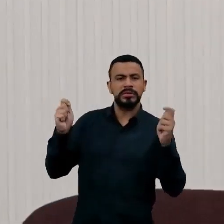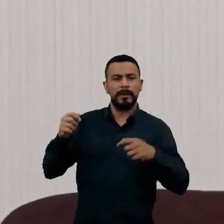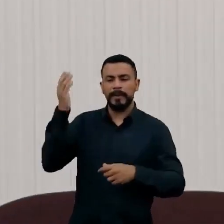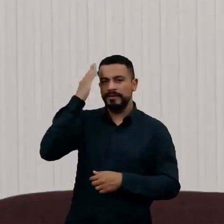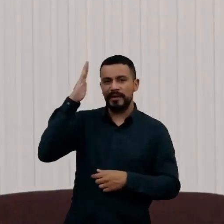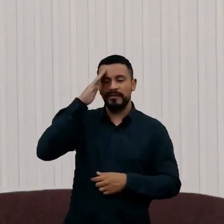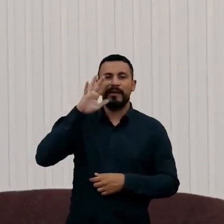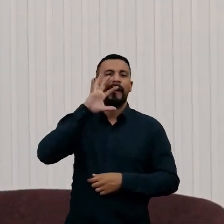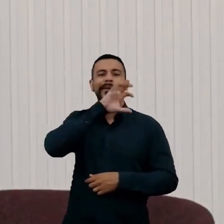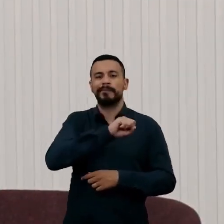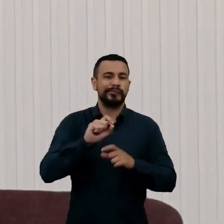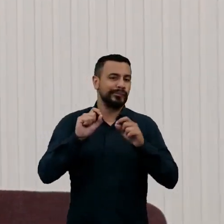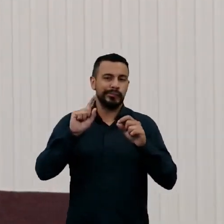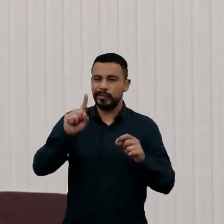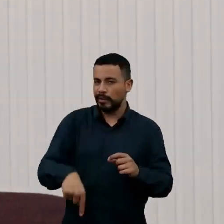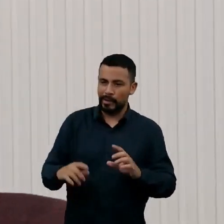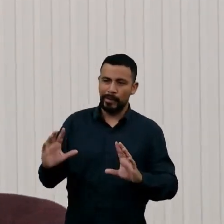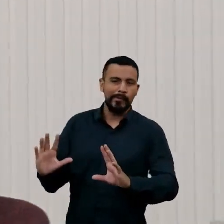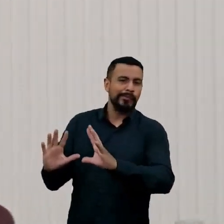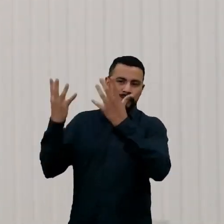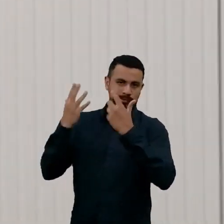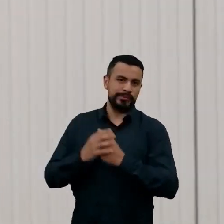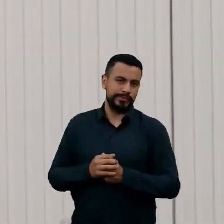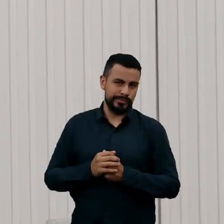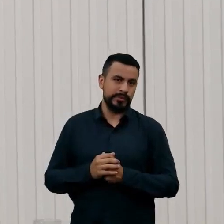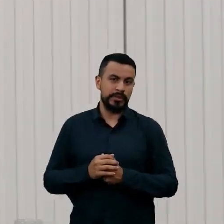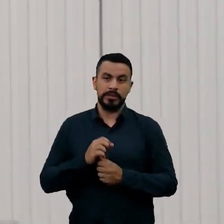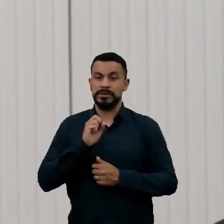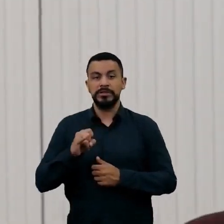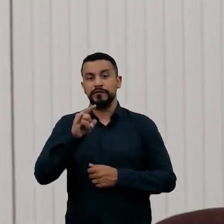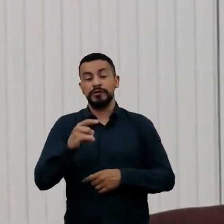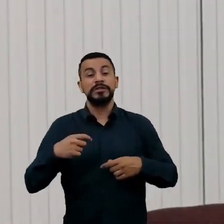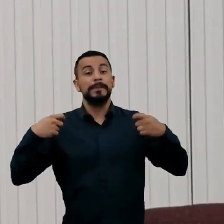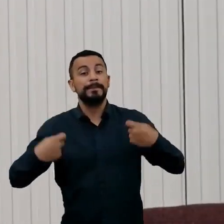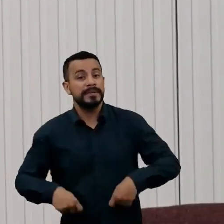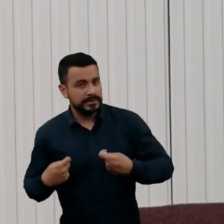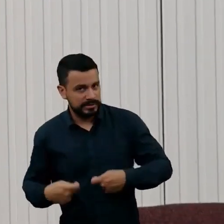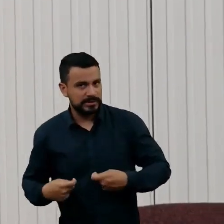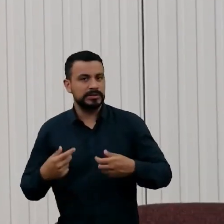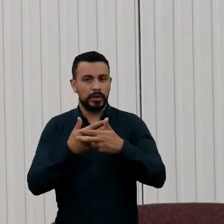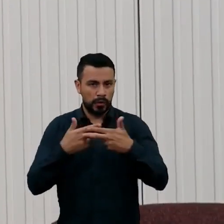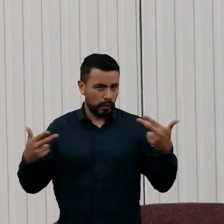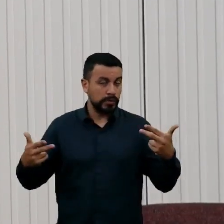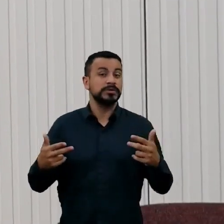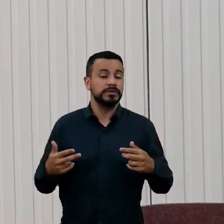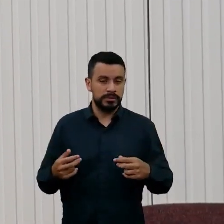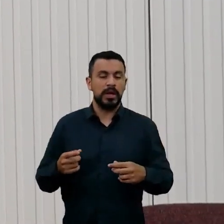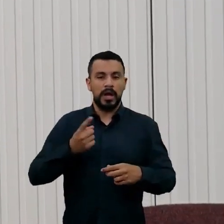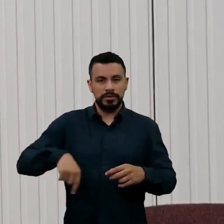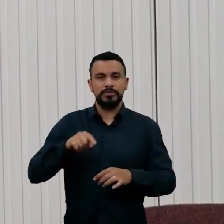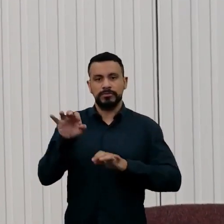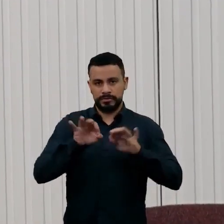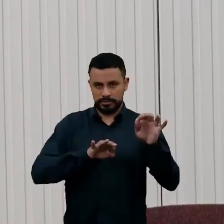fenômeno. É como se fosse um tipo de precisão, uma curácia que temos que utilizar quando nós desenvolvemos este currículo.